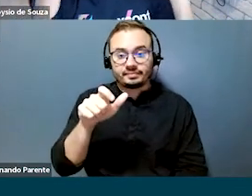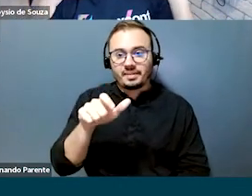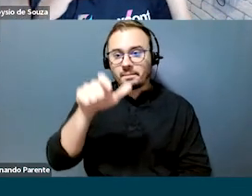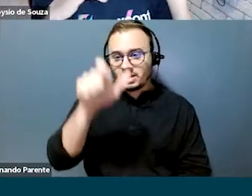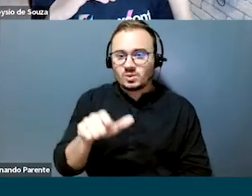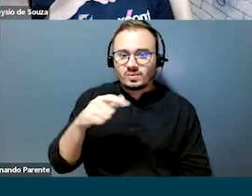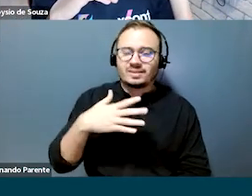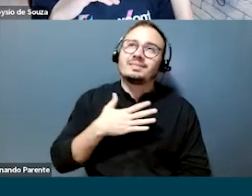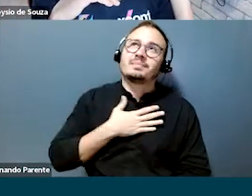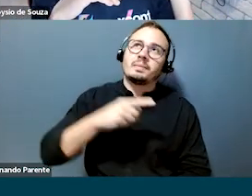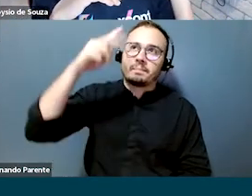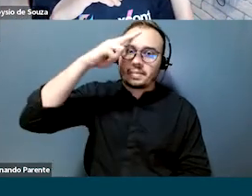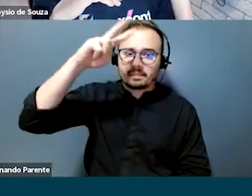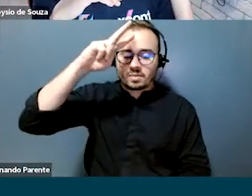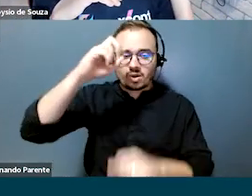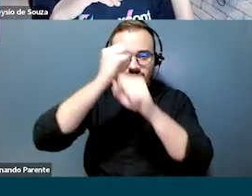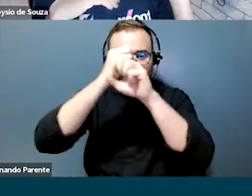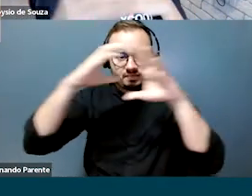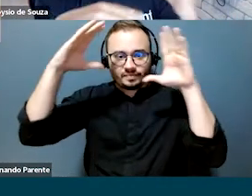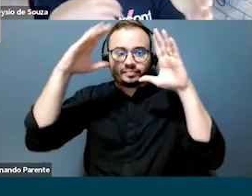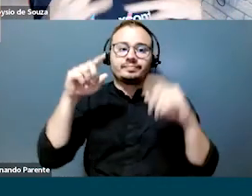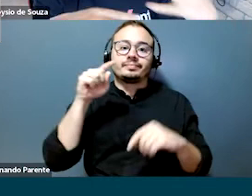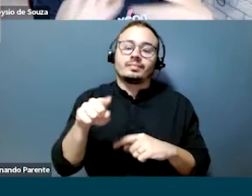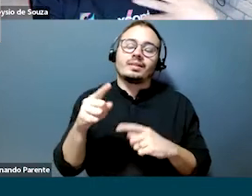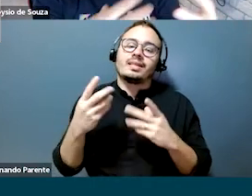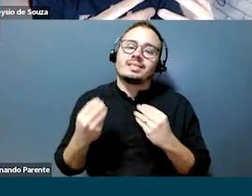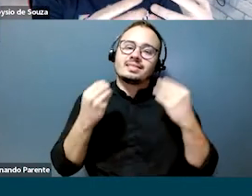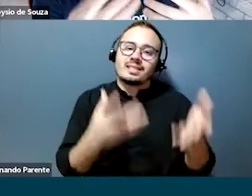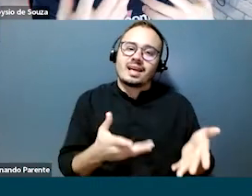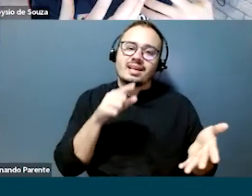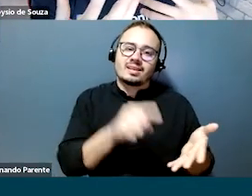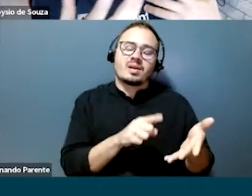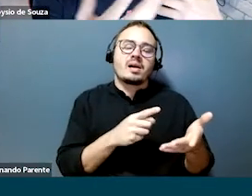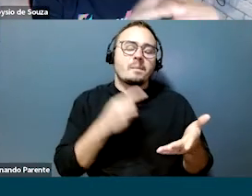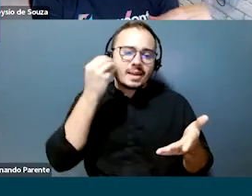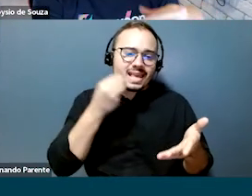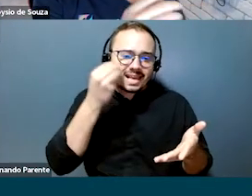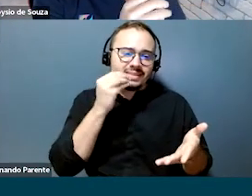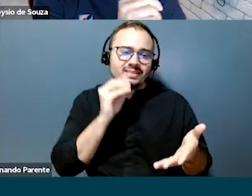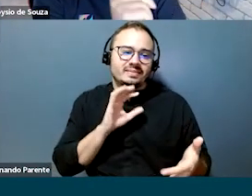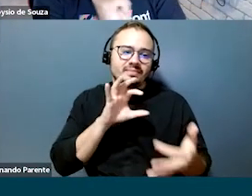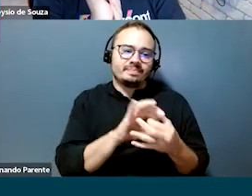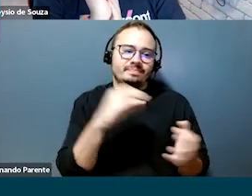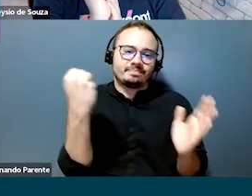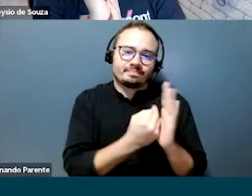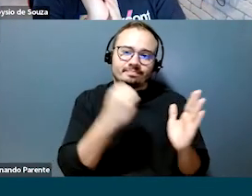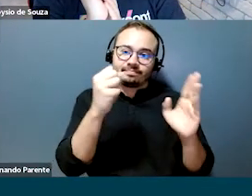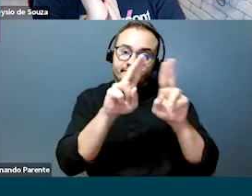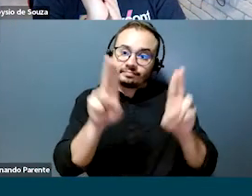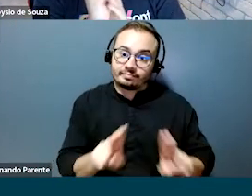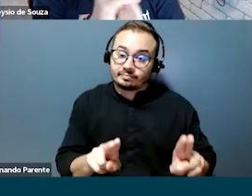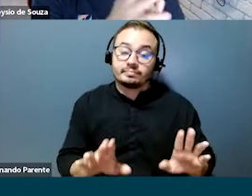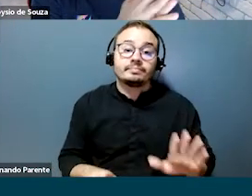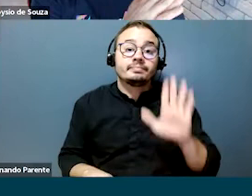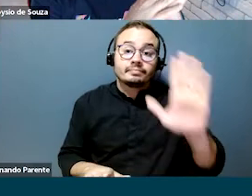pessoa da minha memória, ela proporcionava essa experiência com a marca Natura, né? E